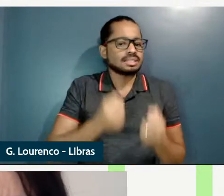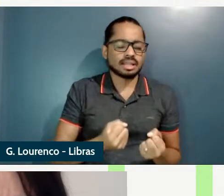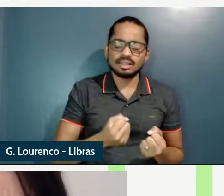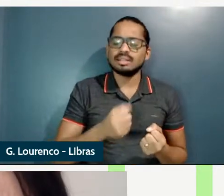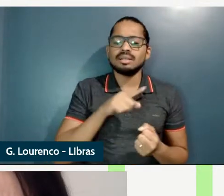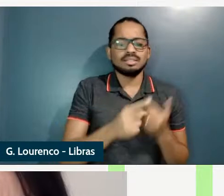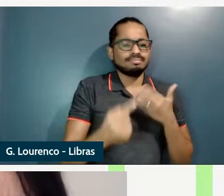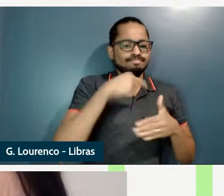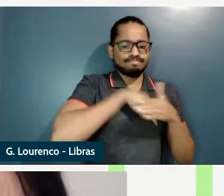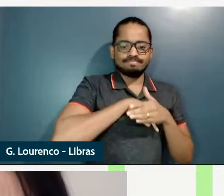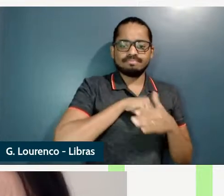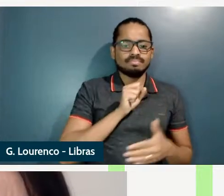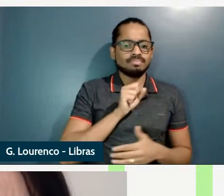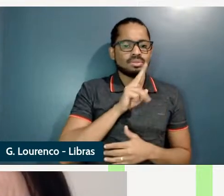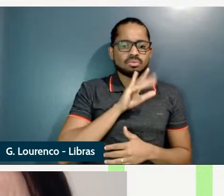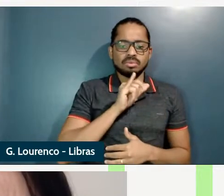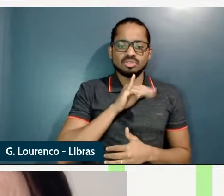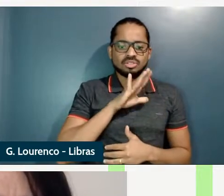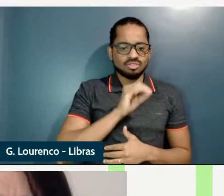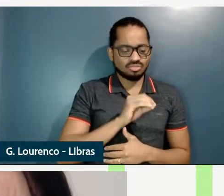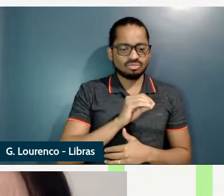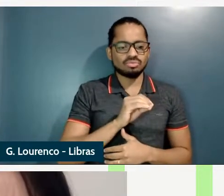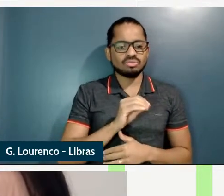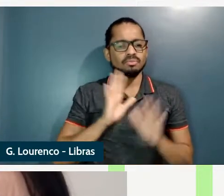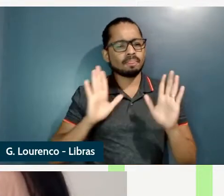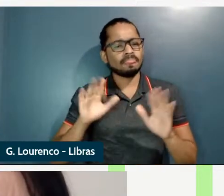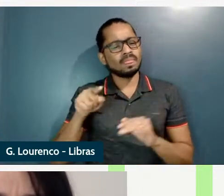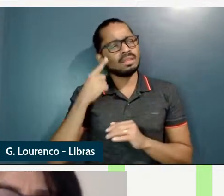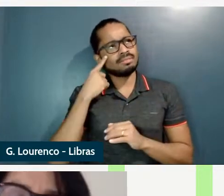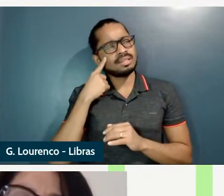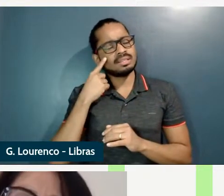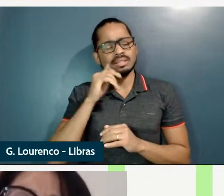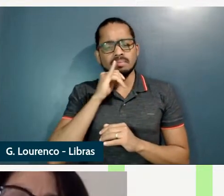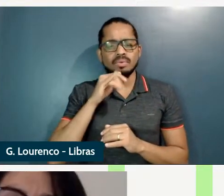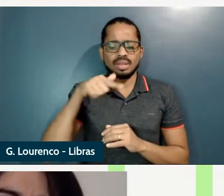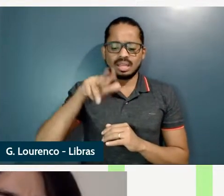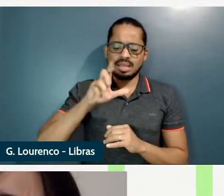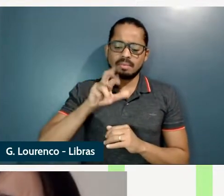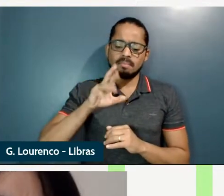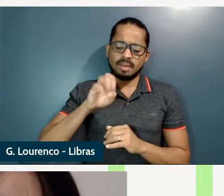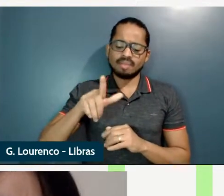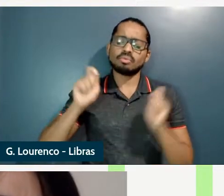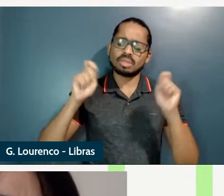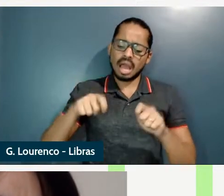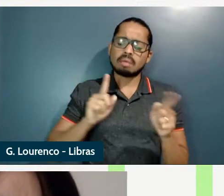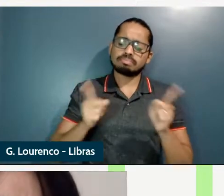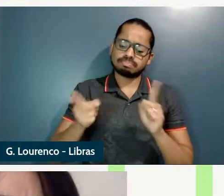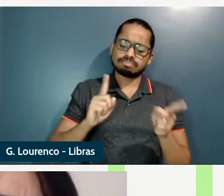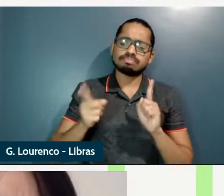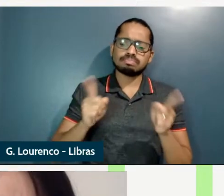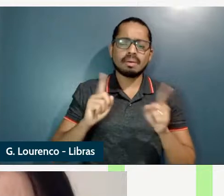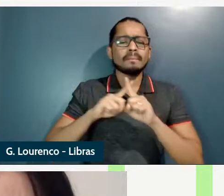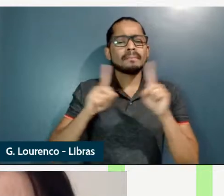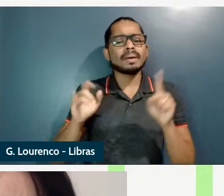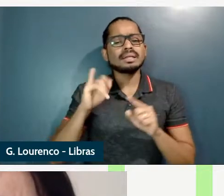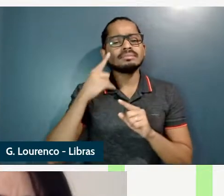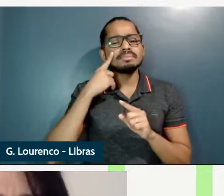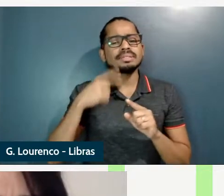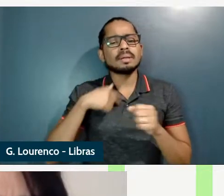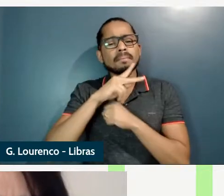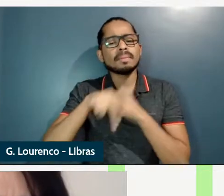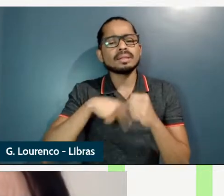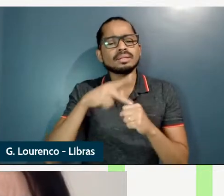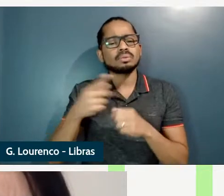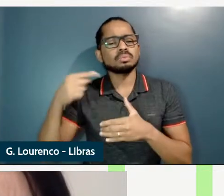subjetivos da mesma forma que deplorável pensando no teste de subordinação a verbos de julgamento que licenciam predicados subjetivos me